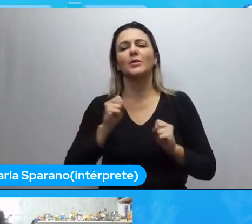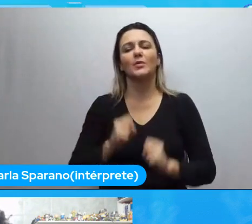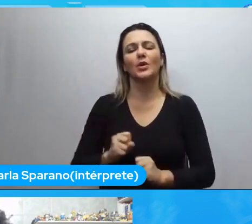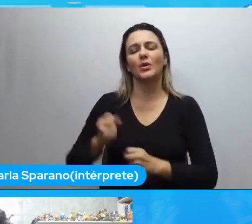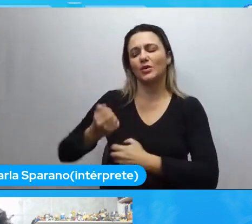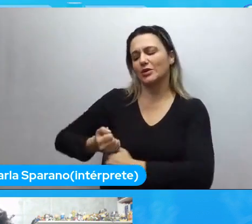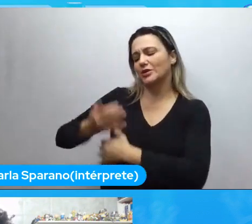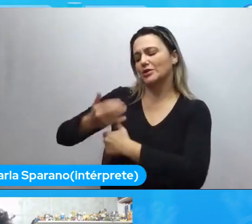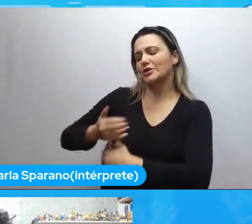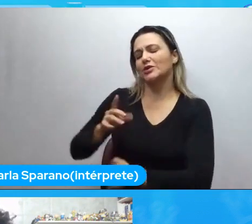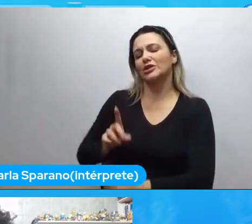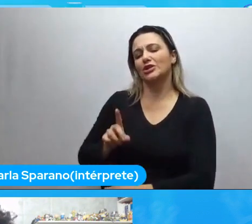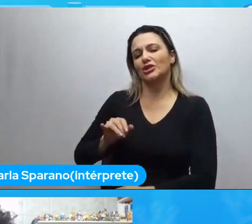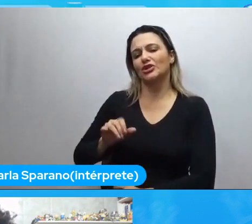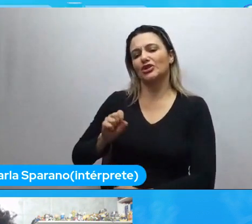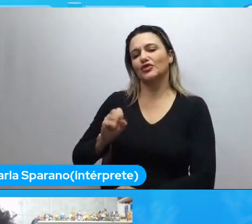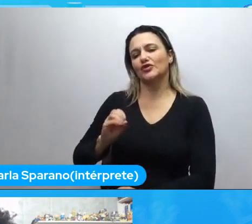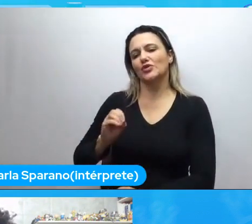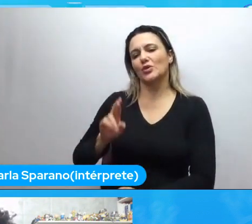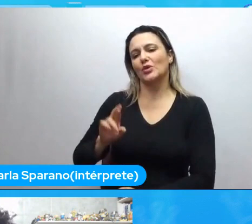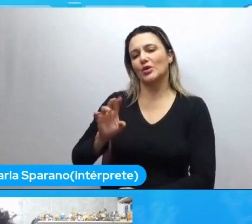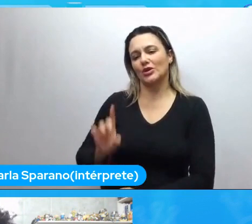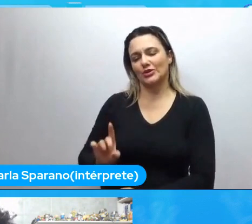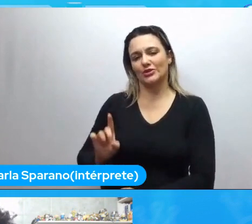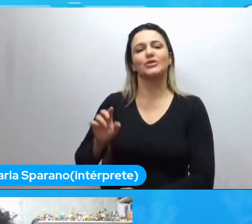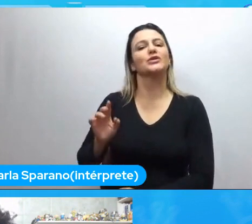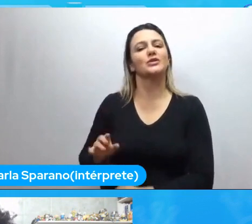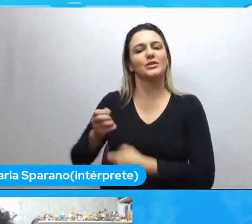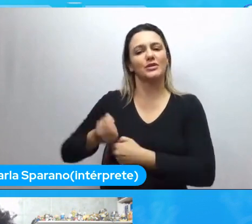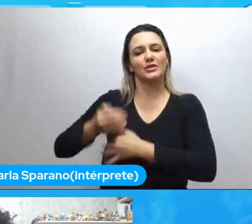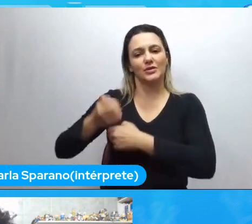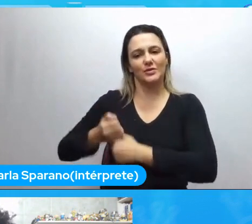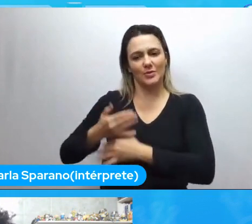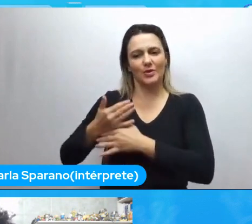Discord. Perguntas, traço mesas, traço keynote.